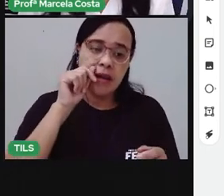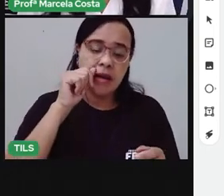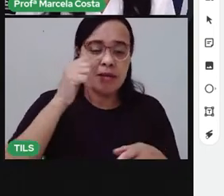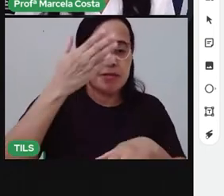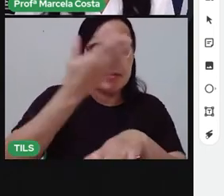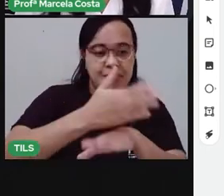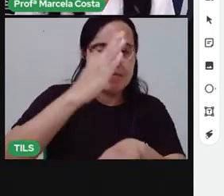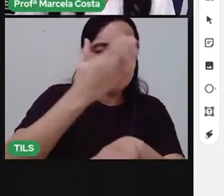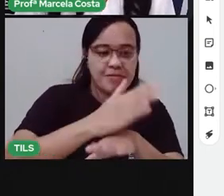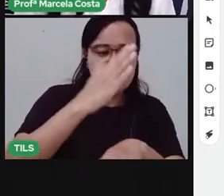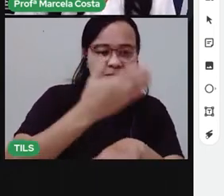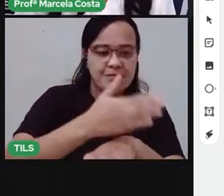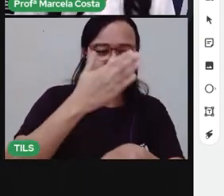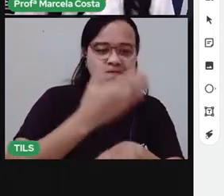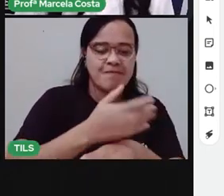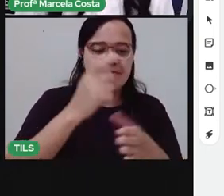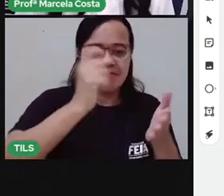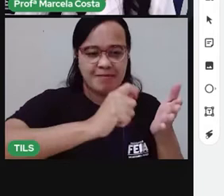a escrita.